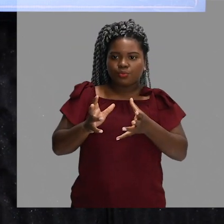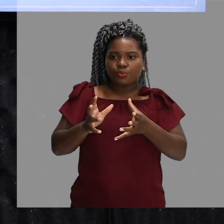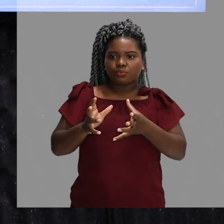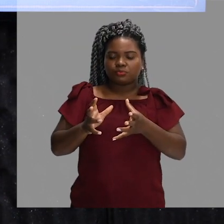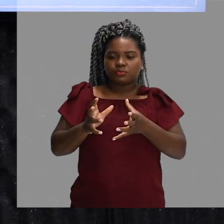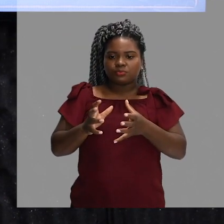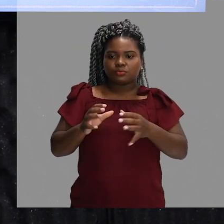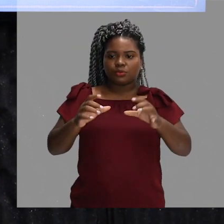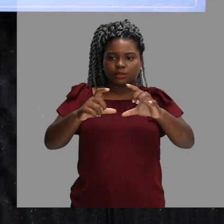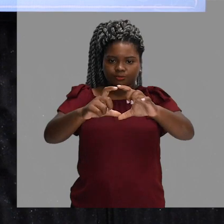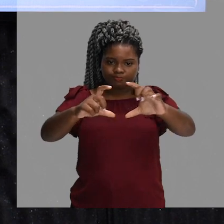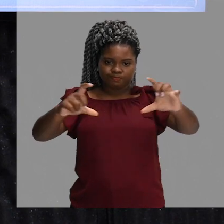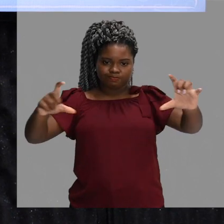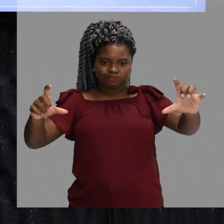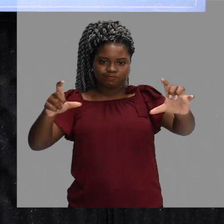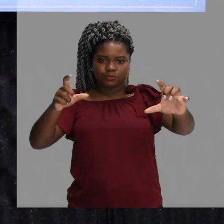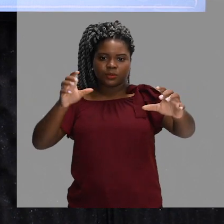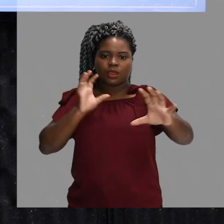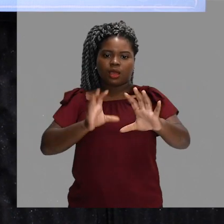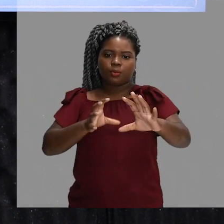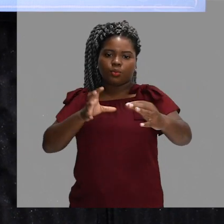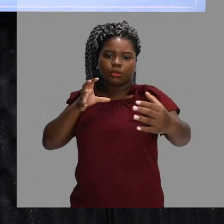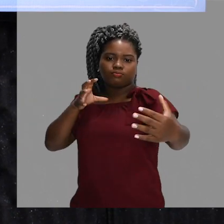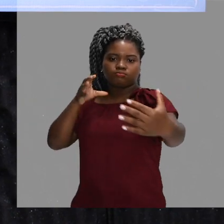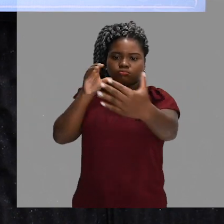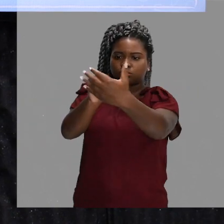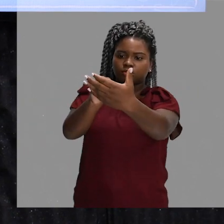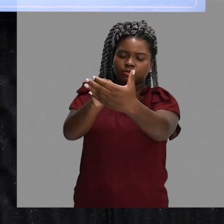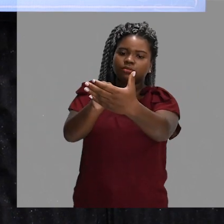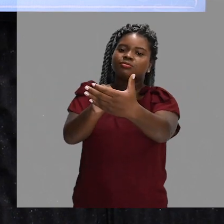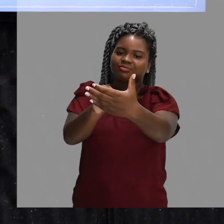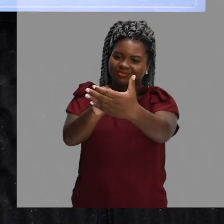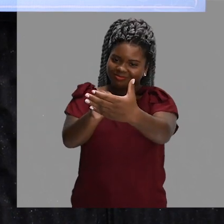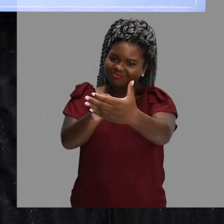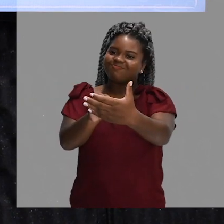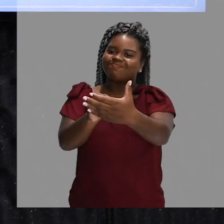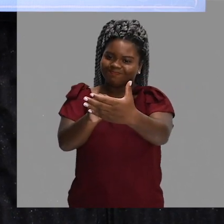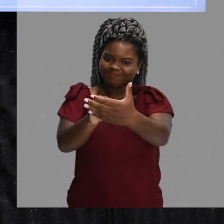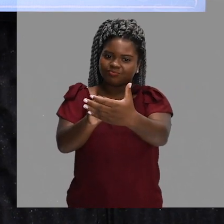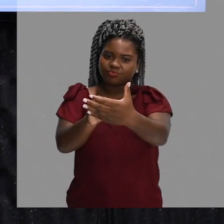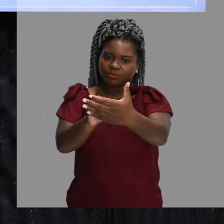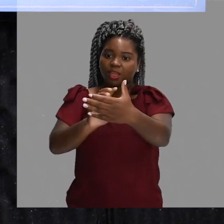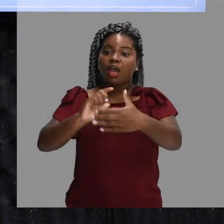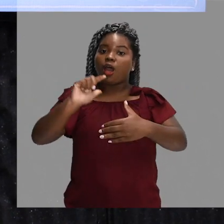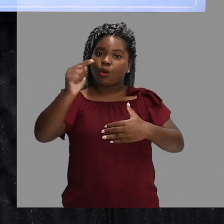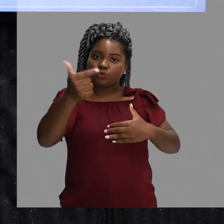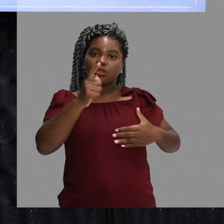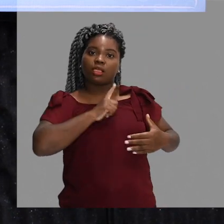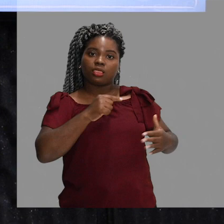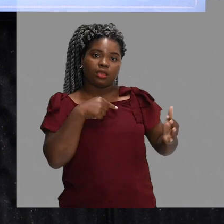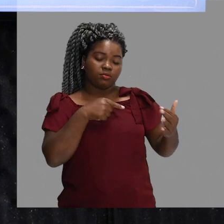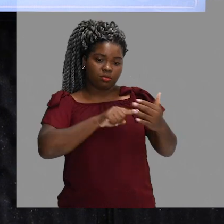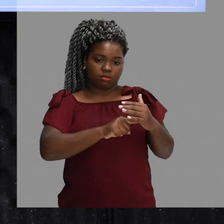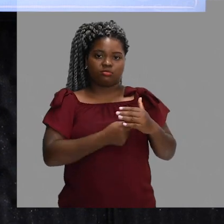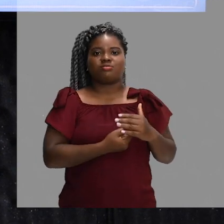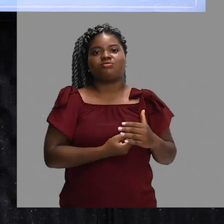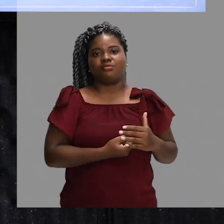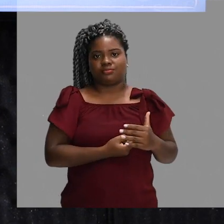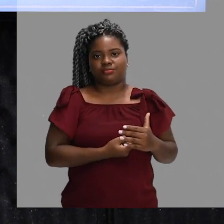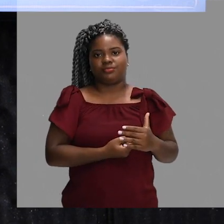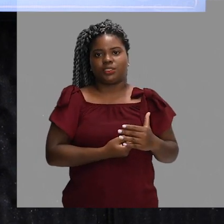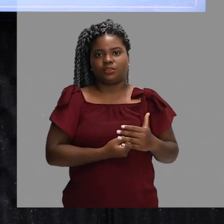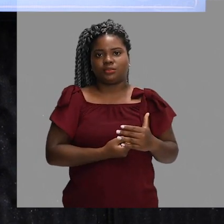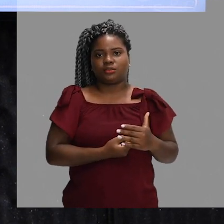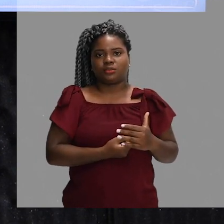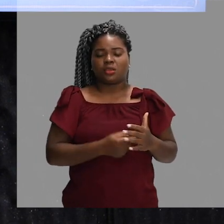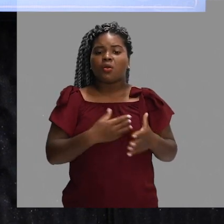equipe adversária. Então, a bola ao tocar a quadra da equipe adversária, a minha equipe fez um ponto. Lembrando que qualquer contato,